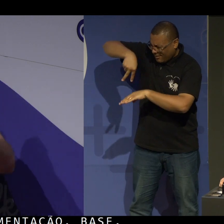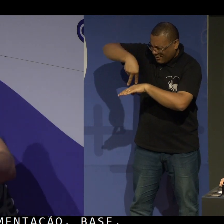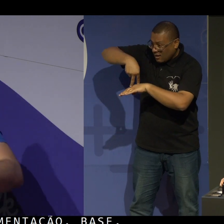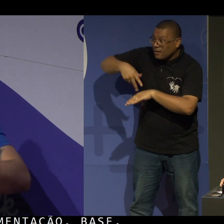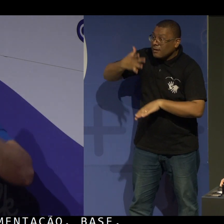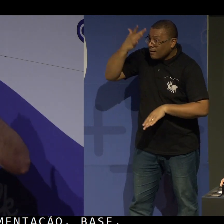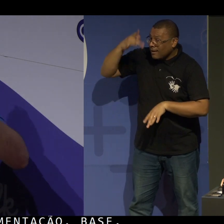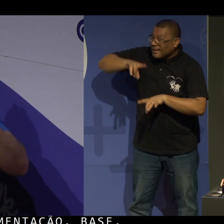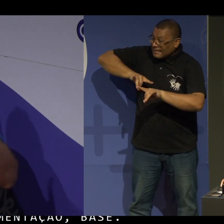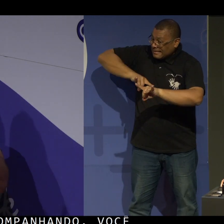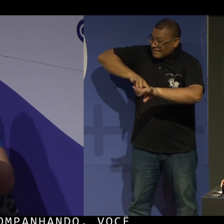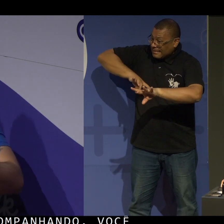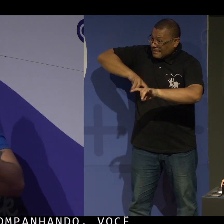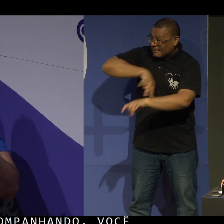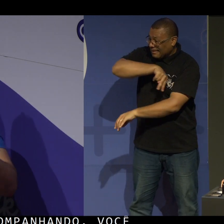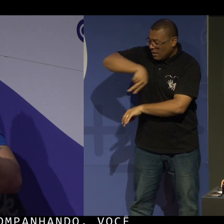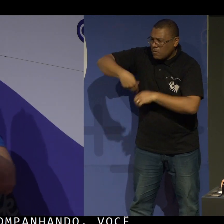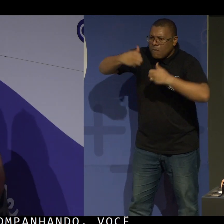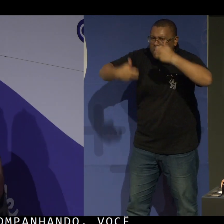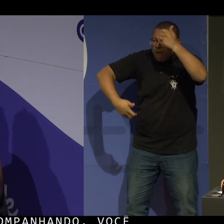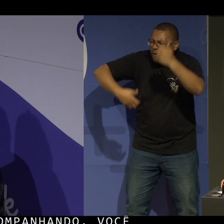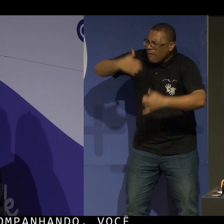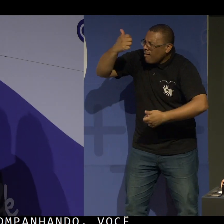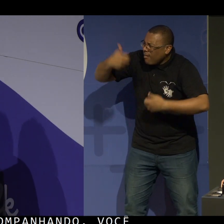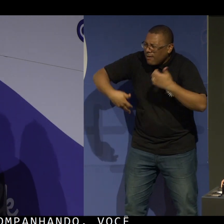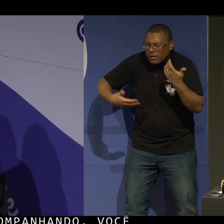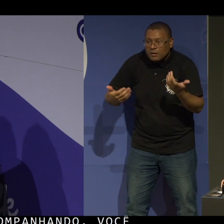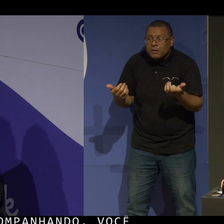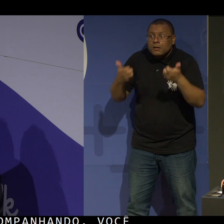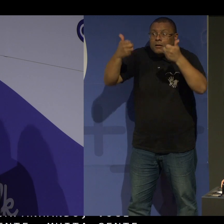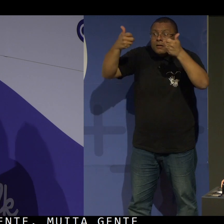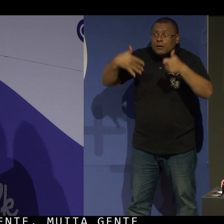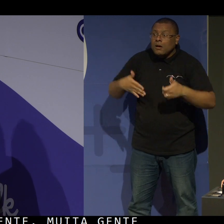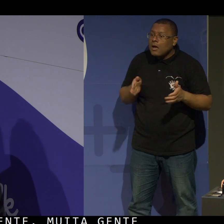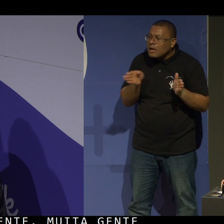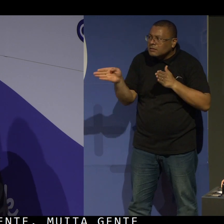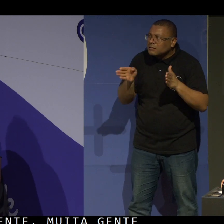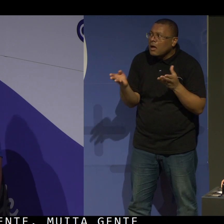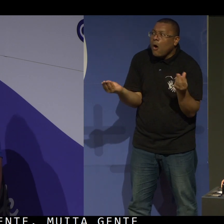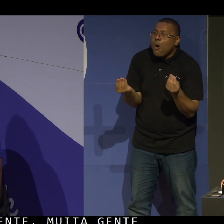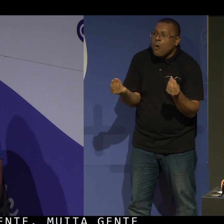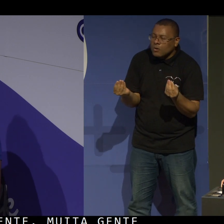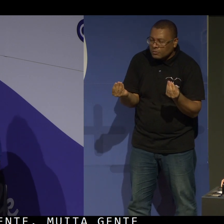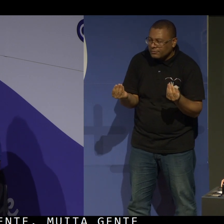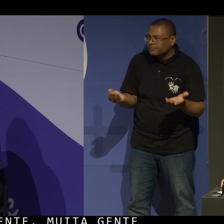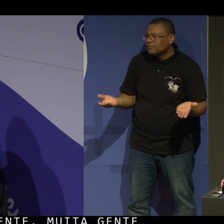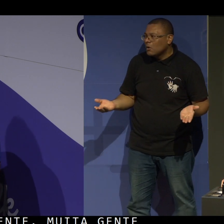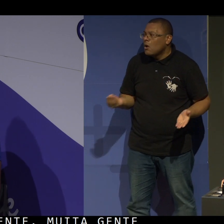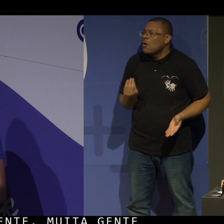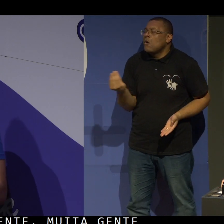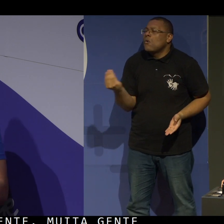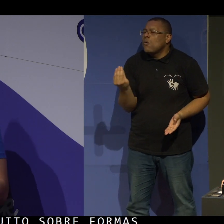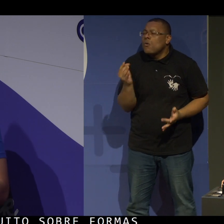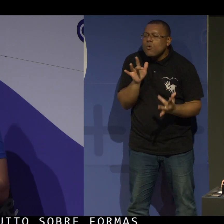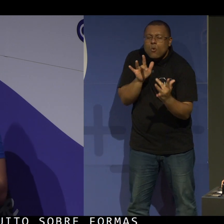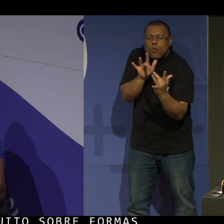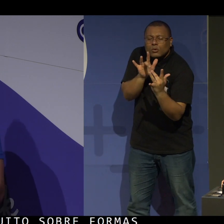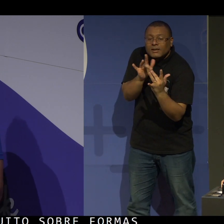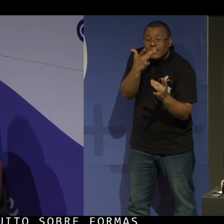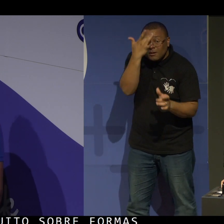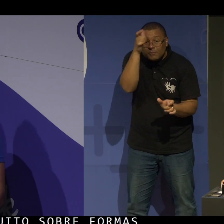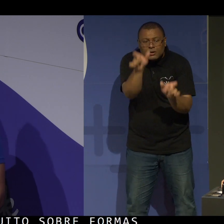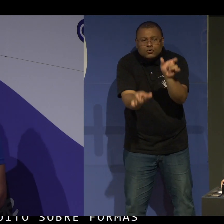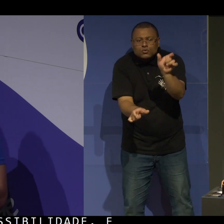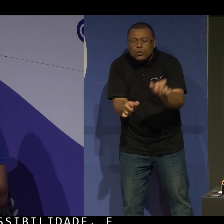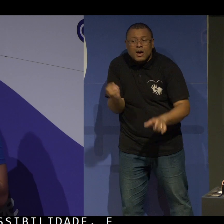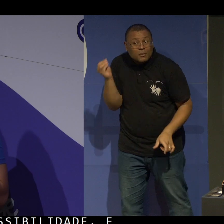técnica falou muito sobre forma de permitir acessibilidade. E agora, como contatar pessoas para